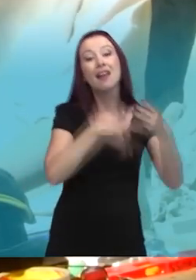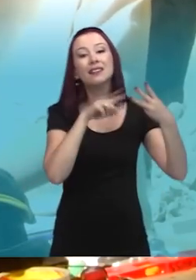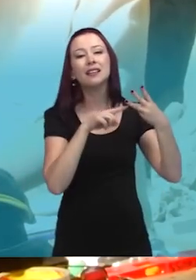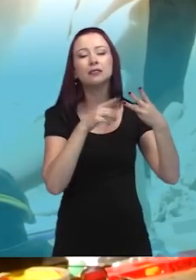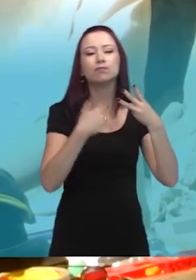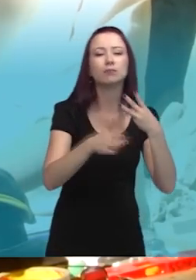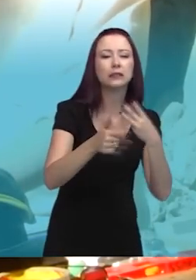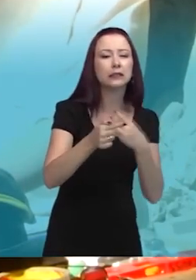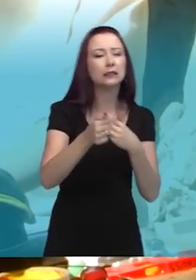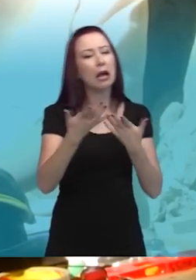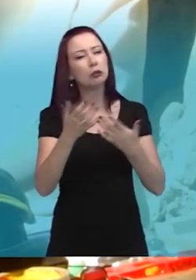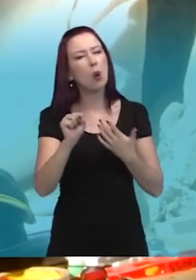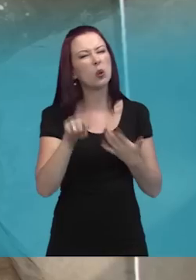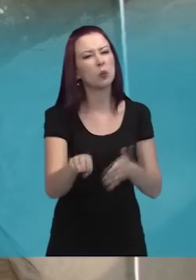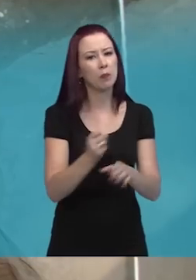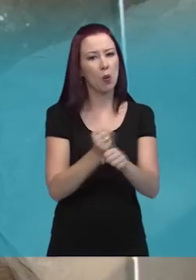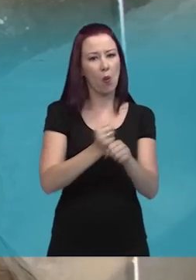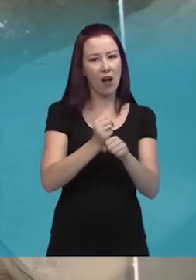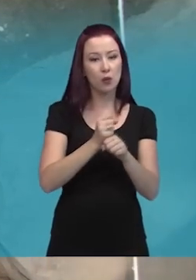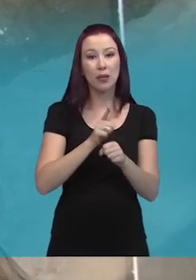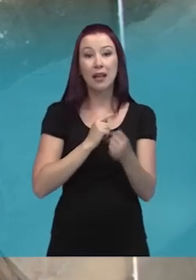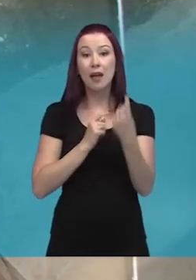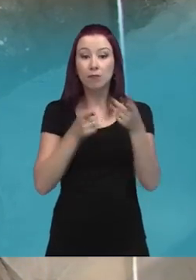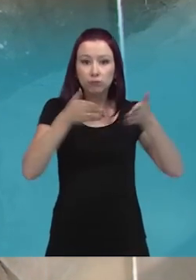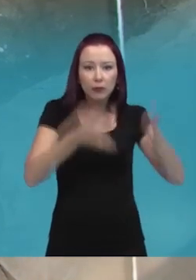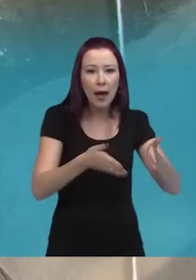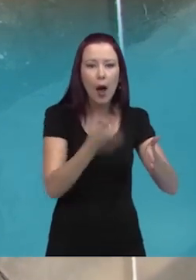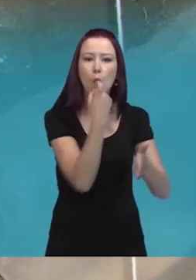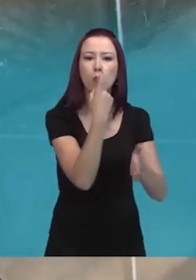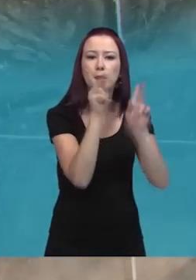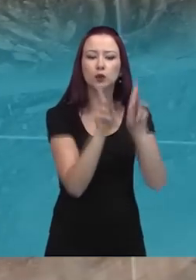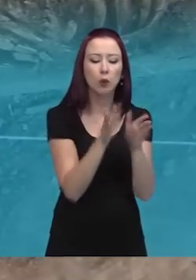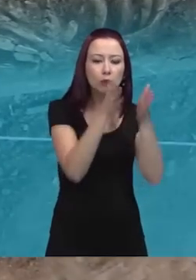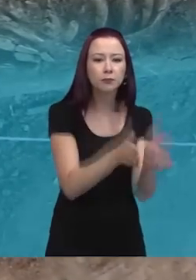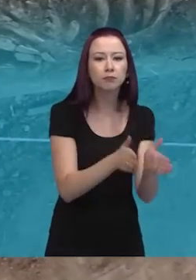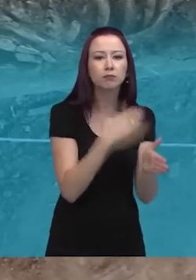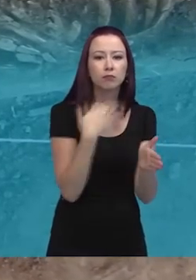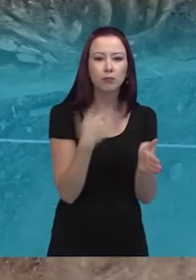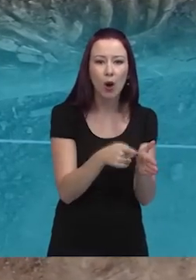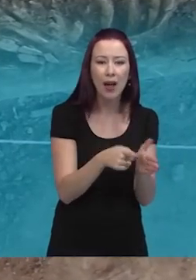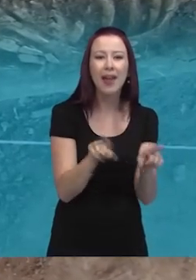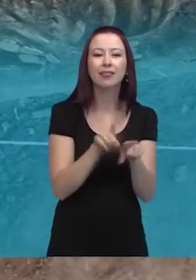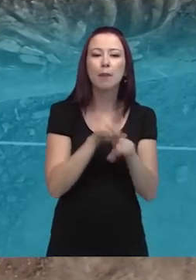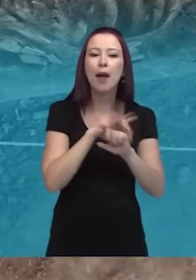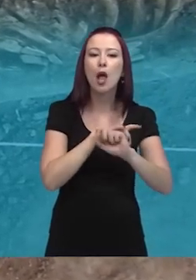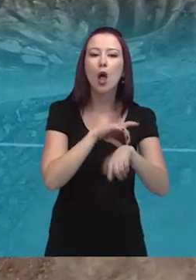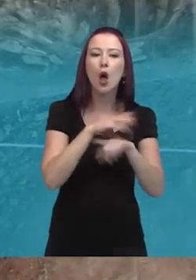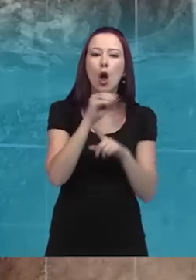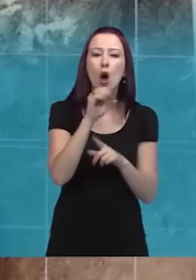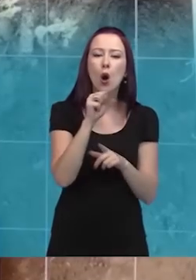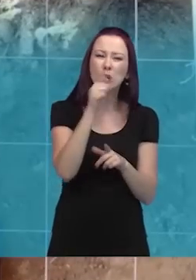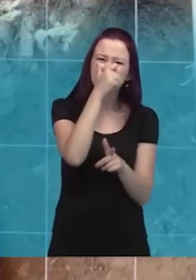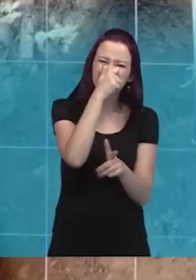que está datado entre 7 e 8 mil anos, no qual você encontra um único indivíduo por cova. Os ossos extremamente apertados dentro das